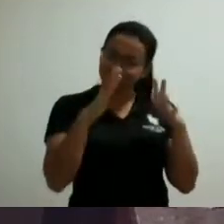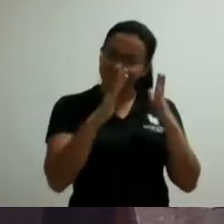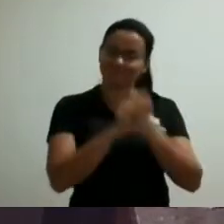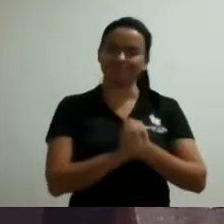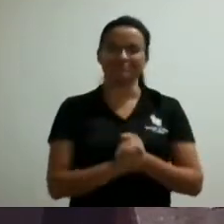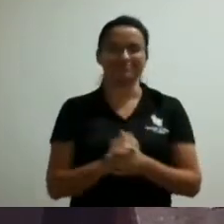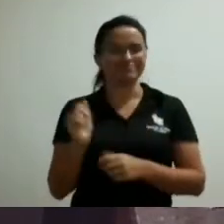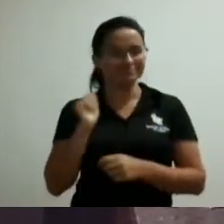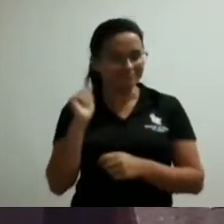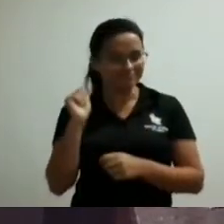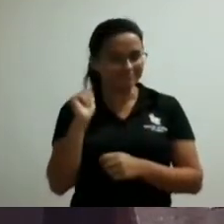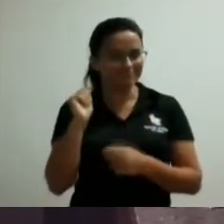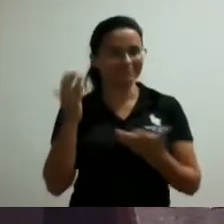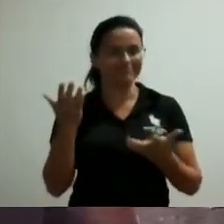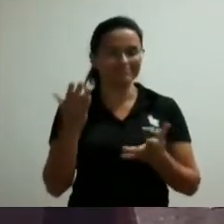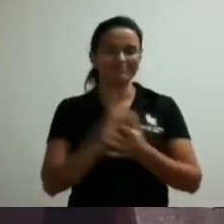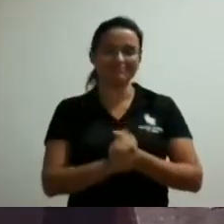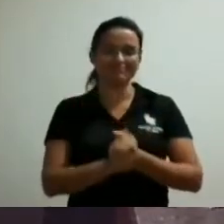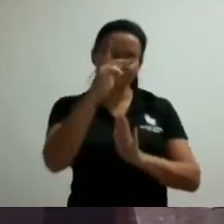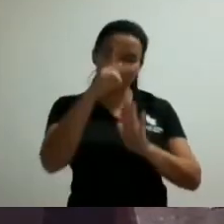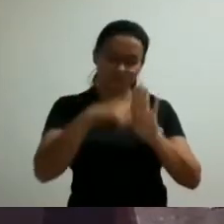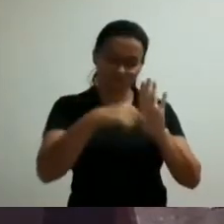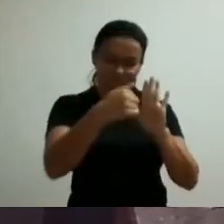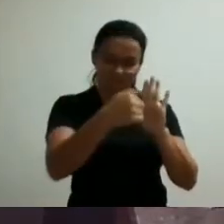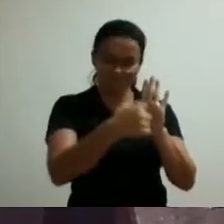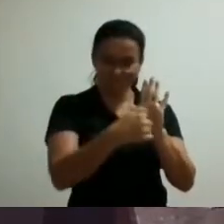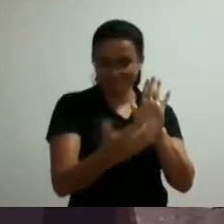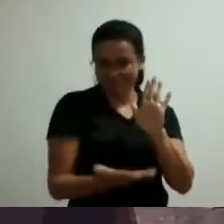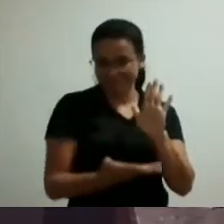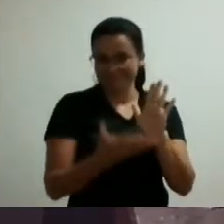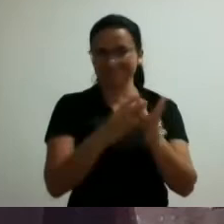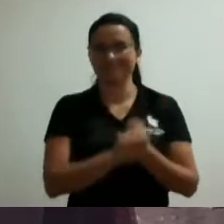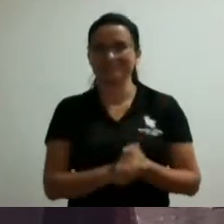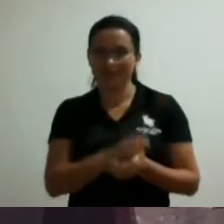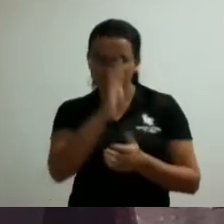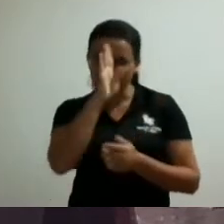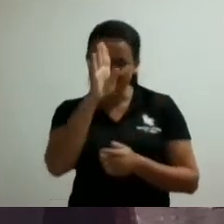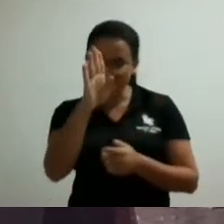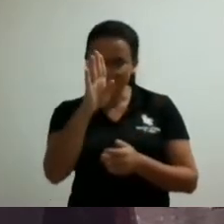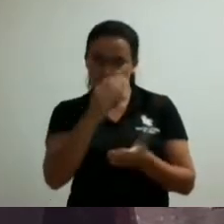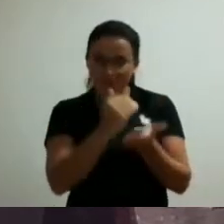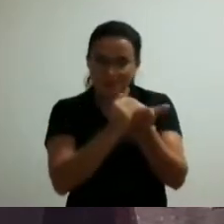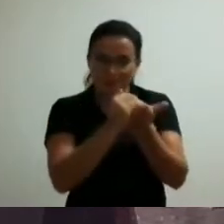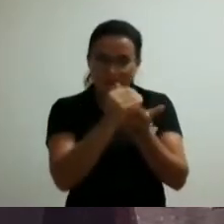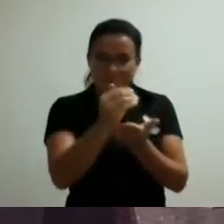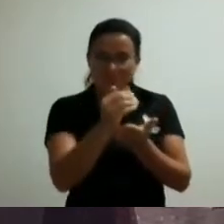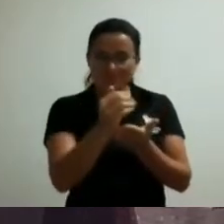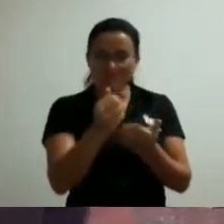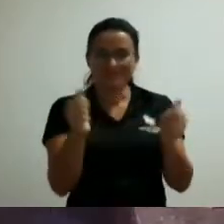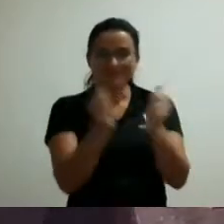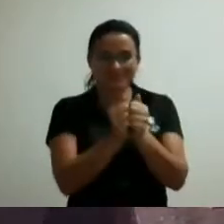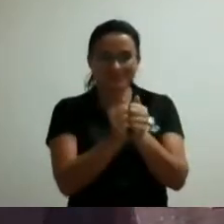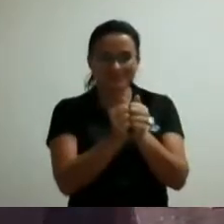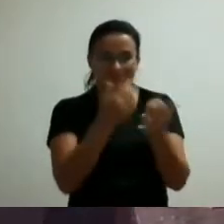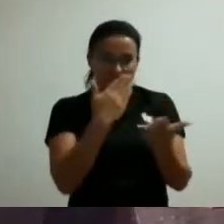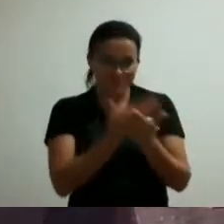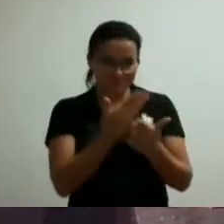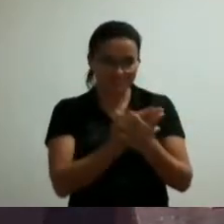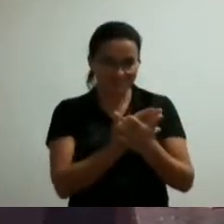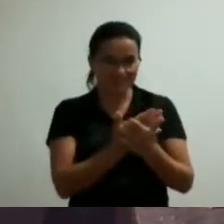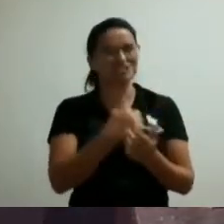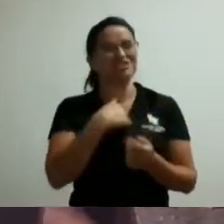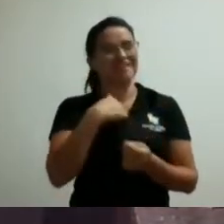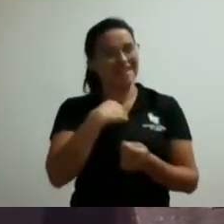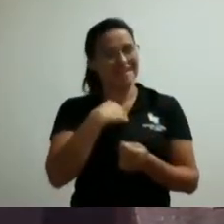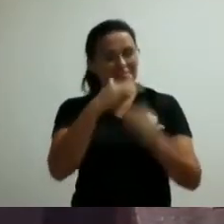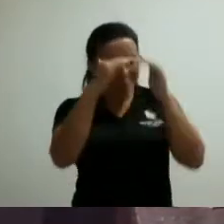projeto principalmente porque partiu pelos estudantes que tem maior respeito vindo do movimento estudantil